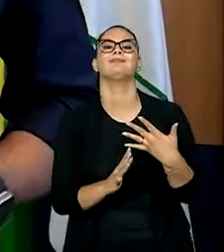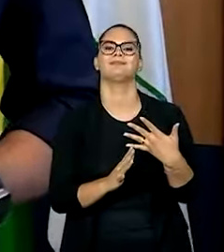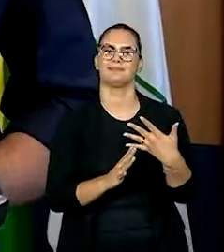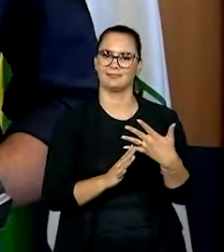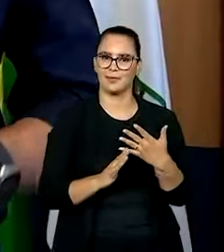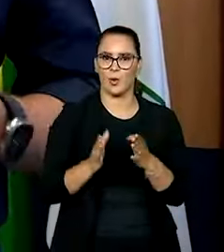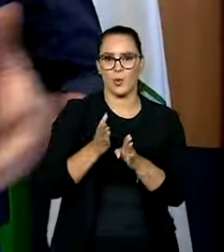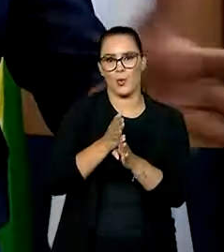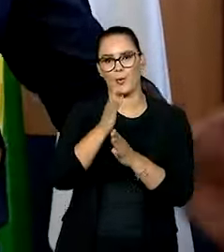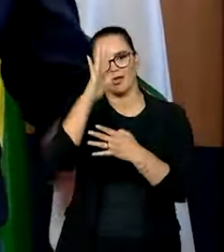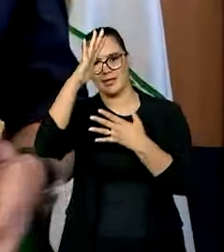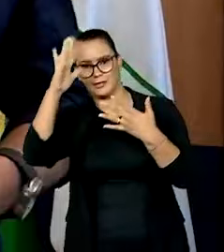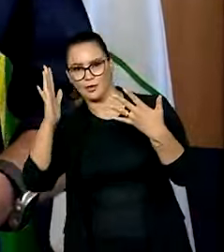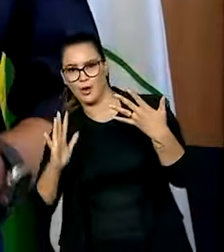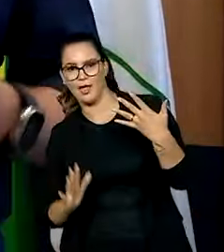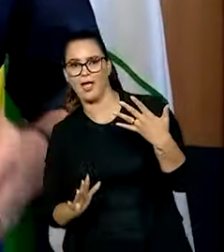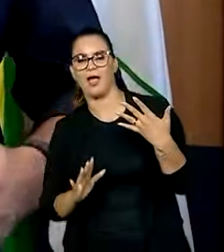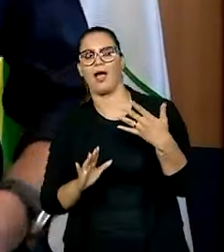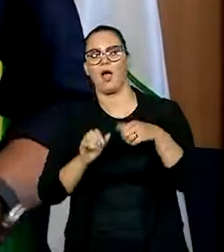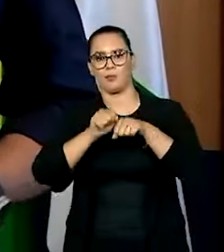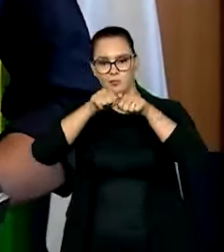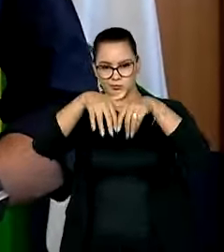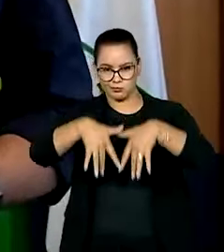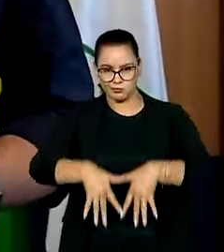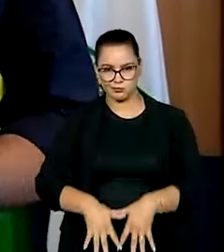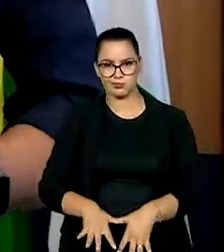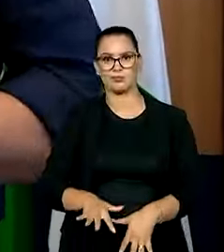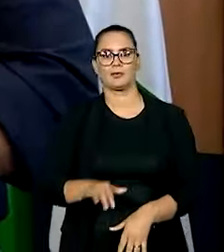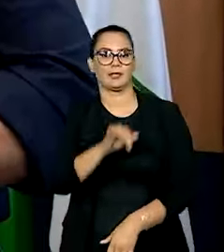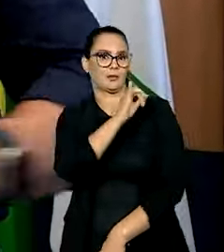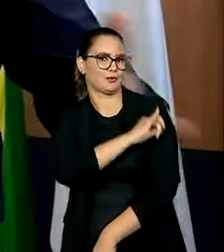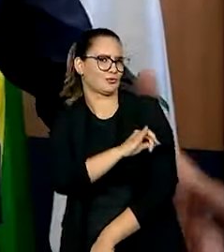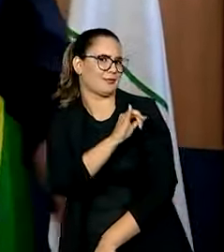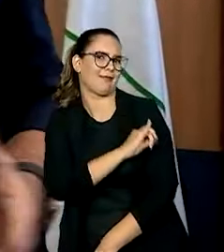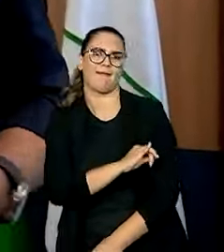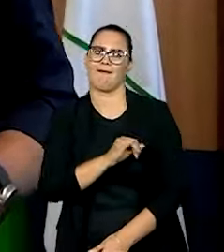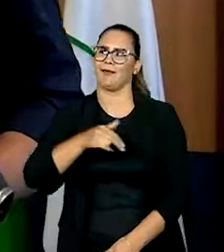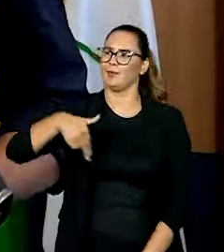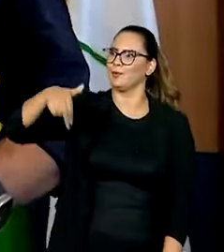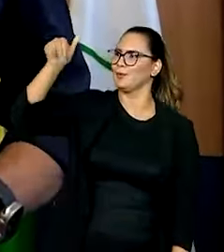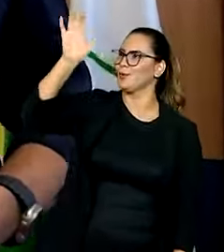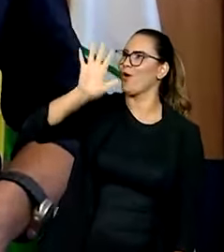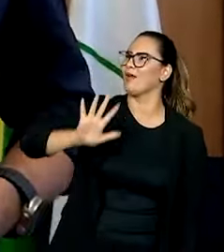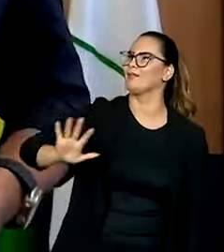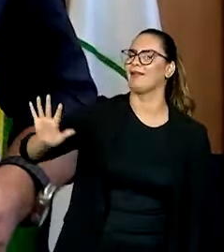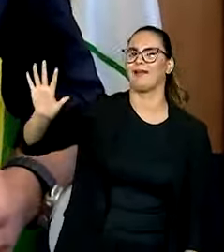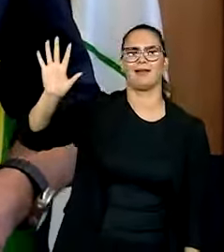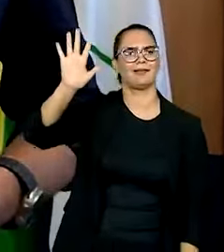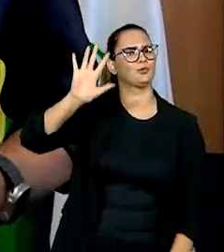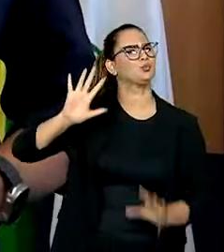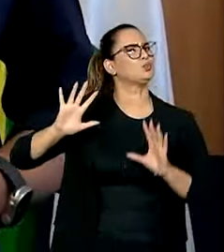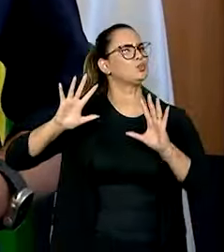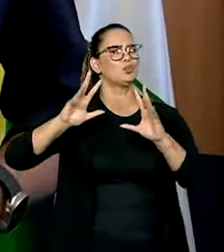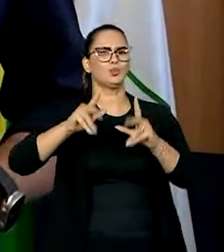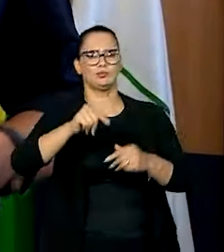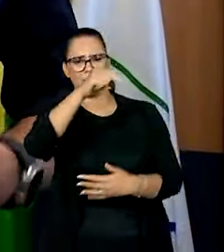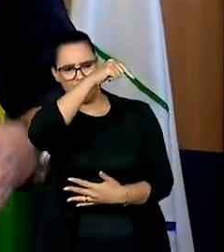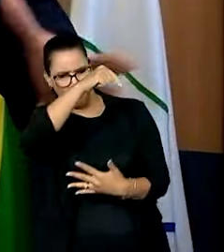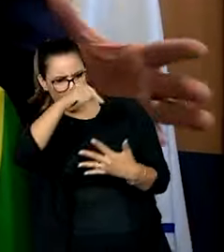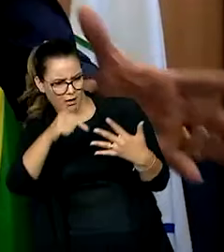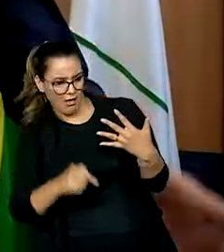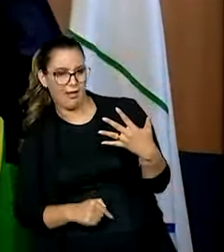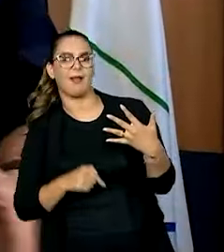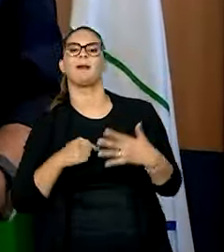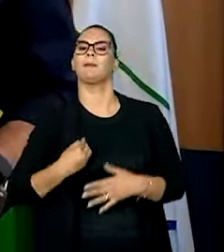litorânea, a nossa foz do Iguaçu, a nossa cidade do Rio de Janeiro, o nosso nordeste brasileiro. E todos esses atrativos